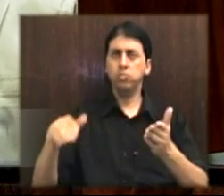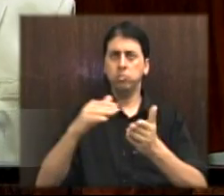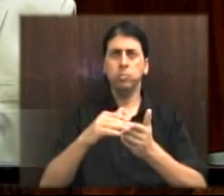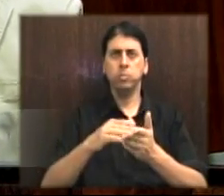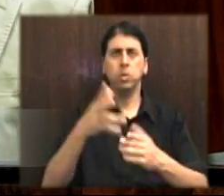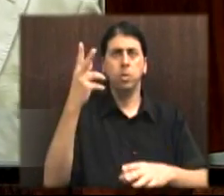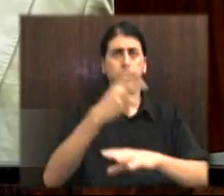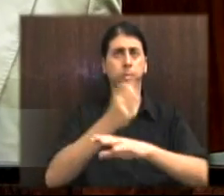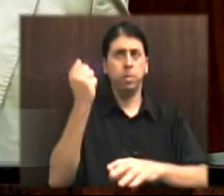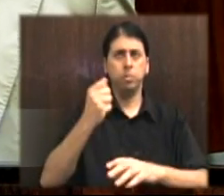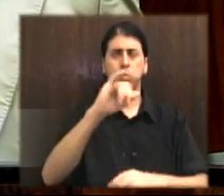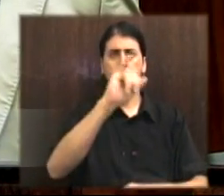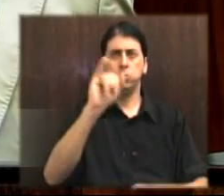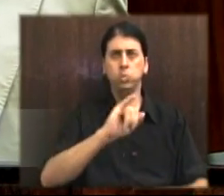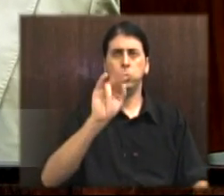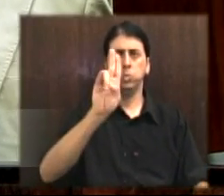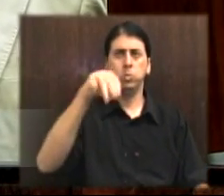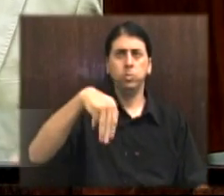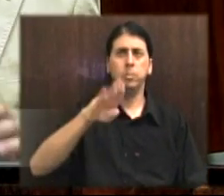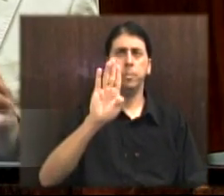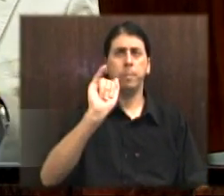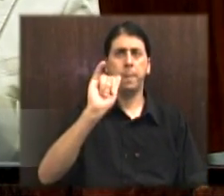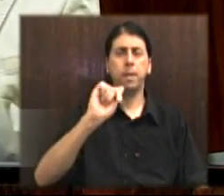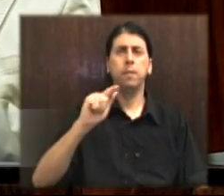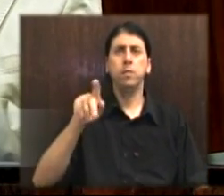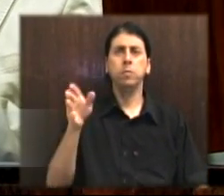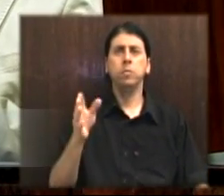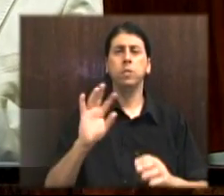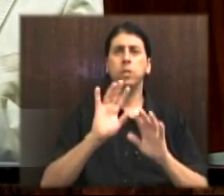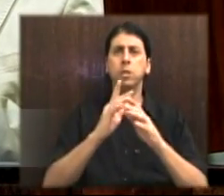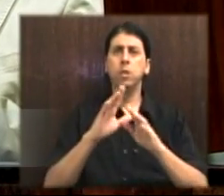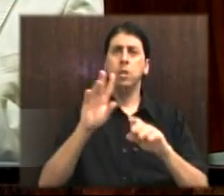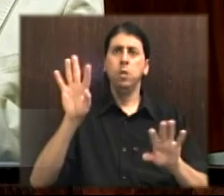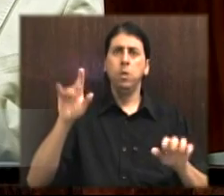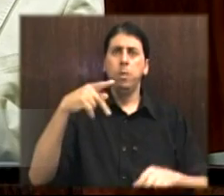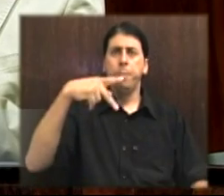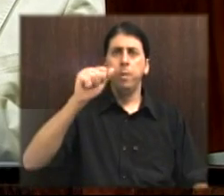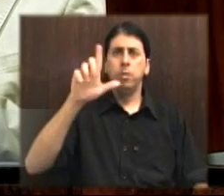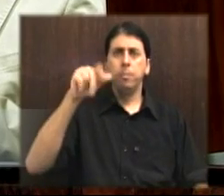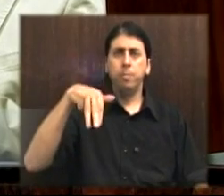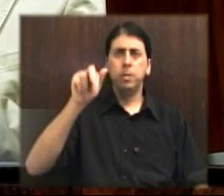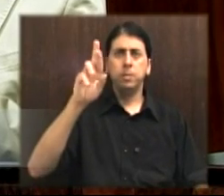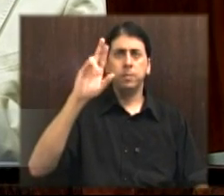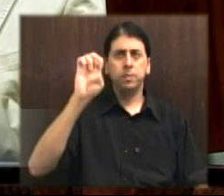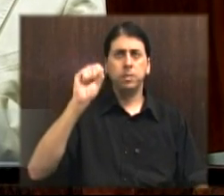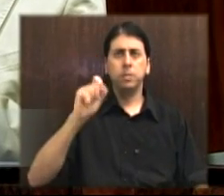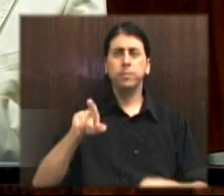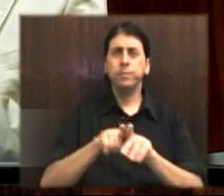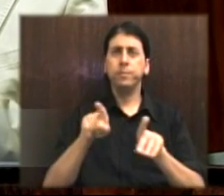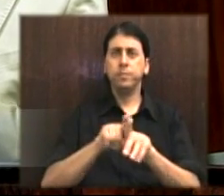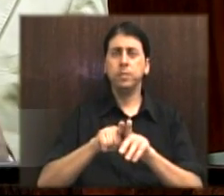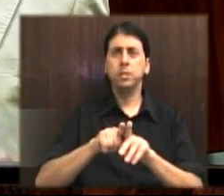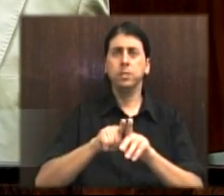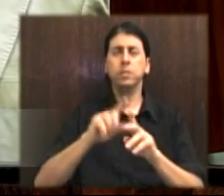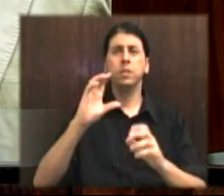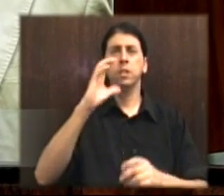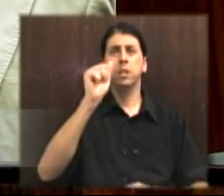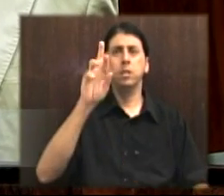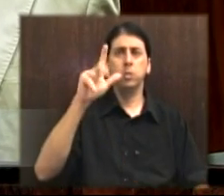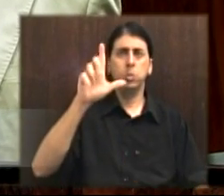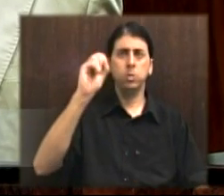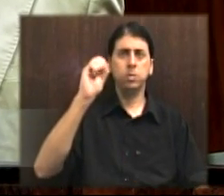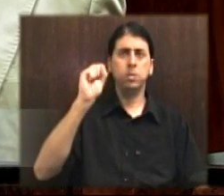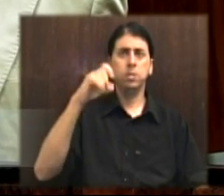prêmio Zumbi dos Palmares, quanto também o troféu do deputado Carlos Santos, professora